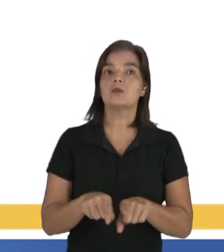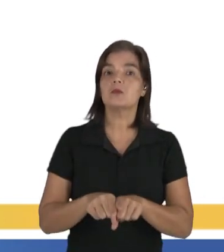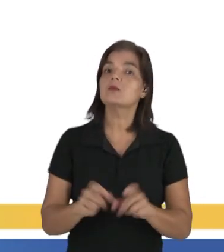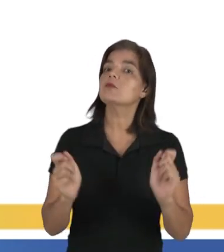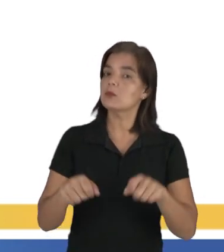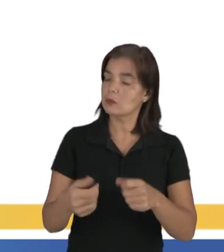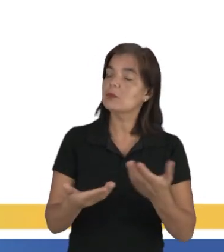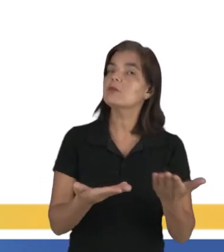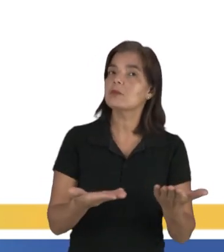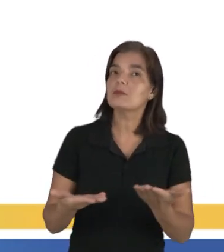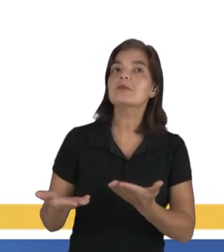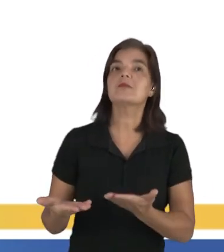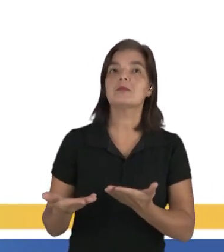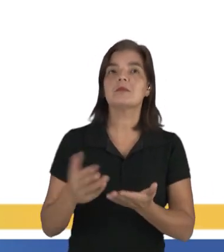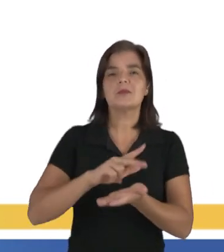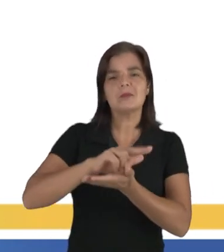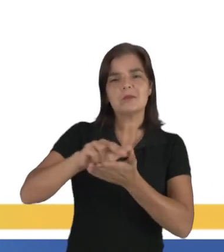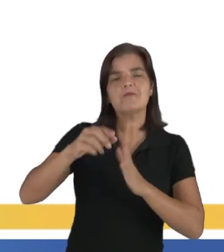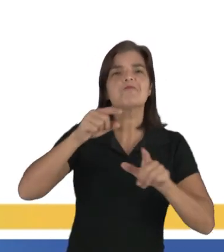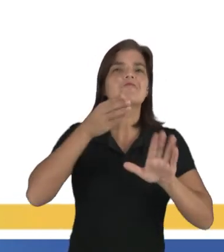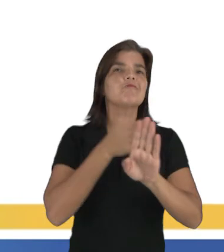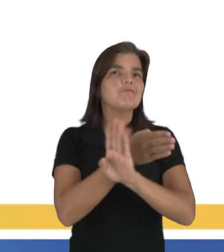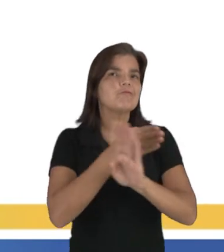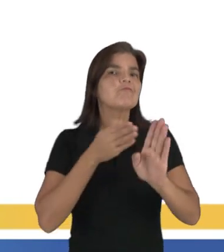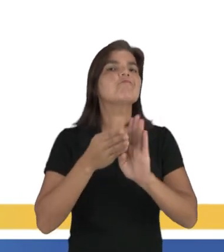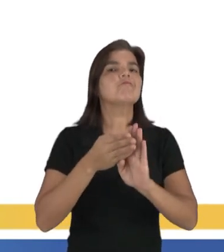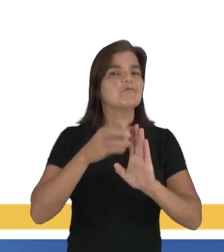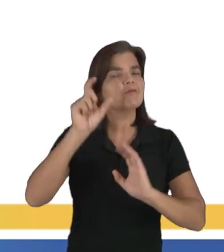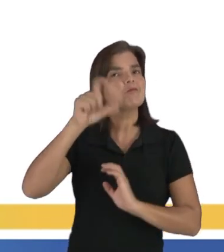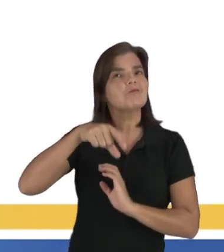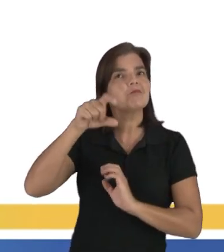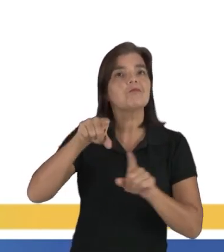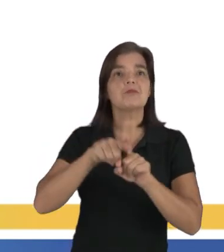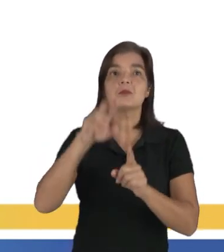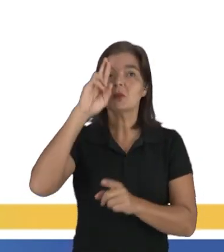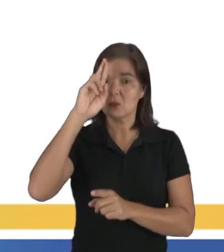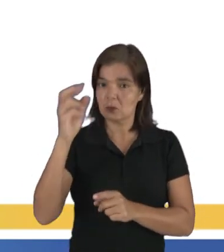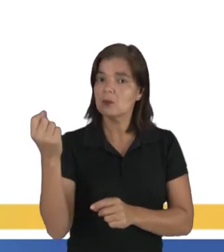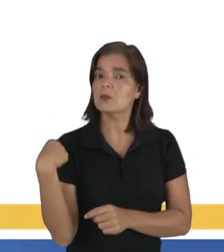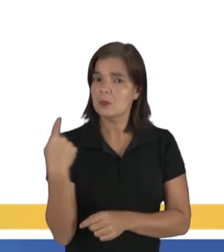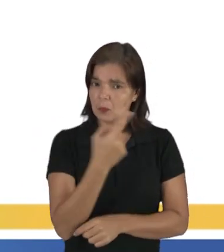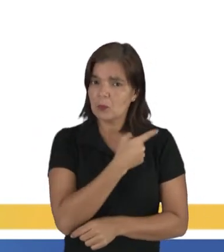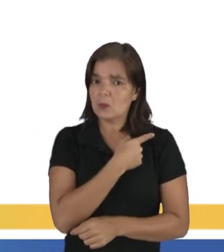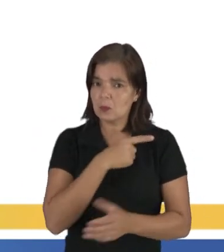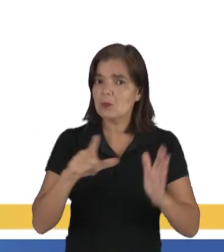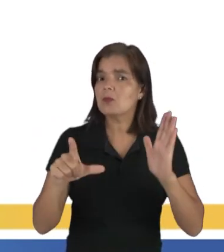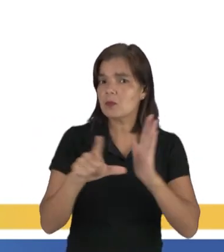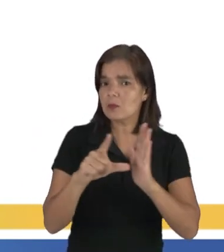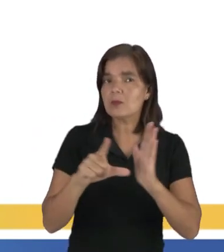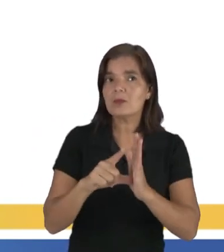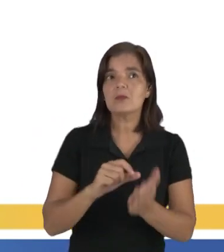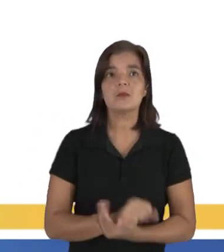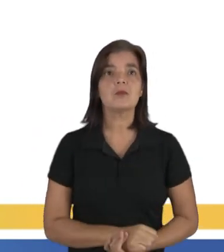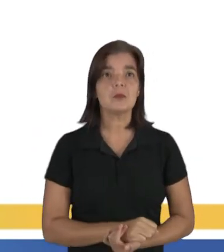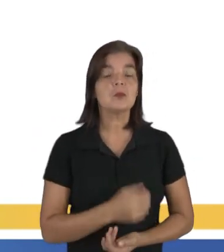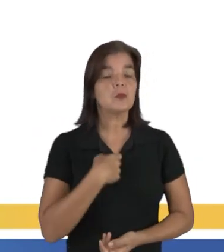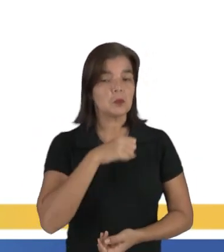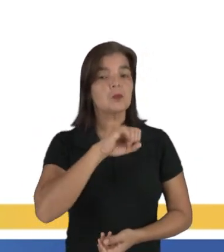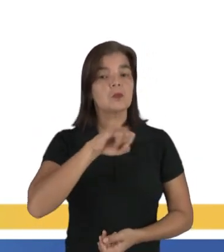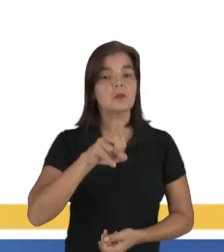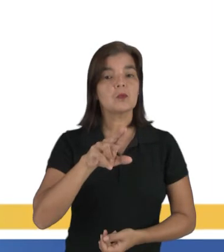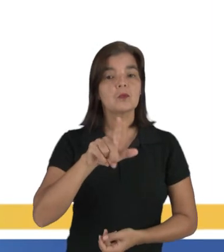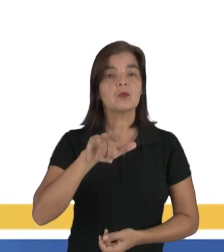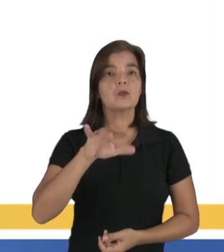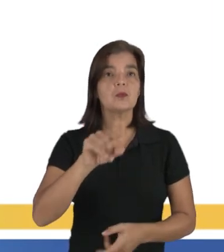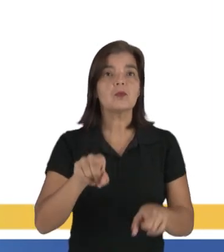responde, Nós dispomos de várias modalidades de crédito. O senhor é nosso cliente? O cliente responde, Sou o